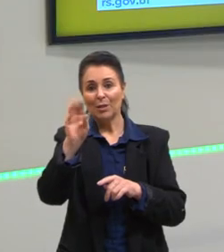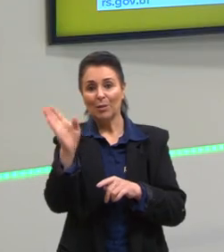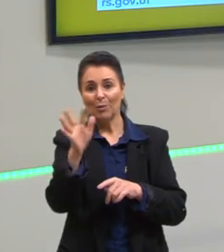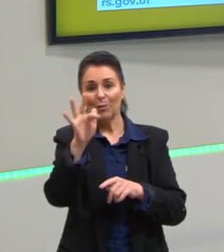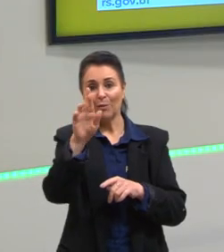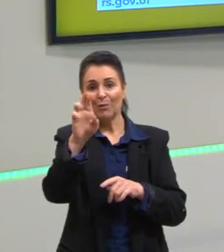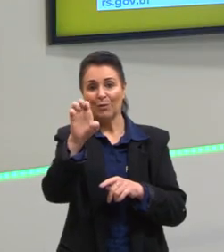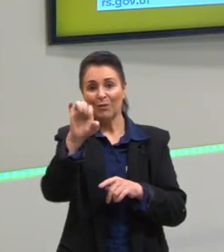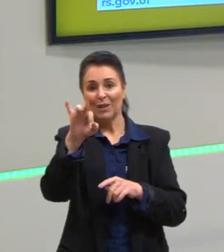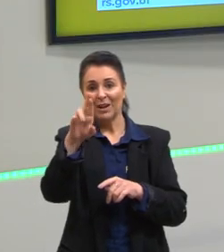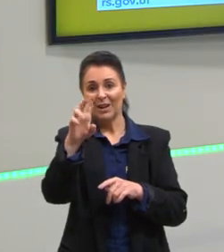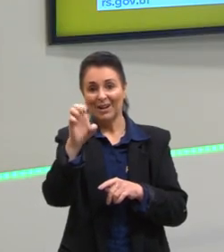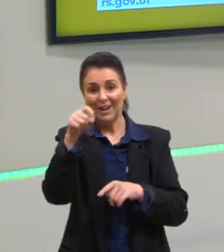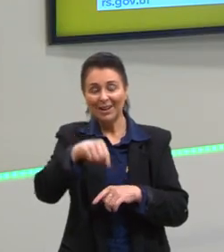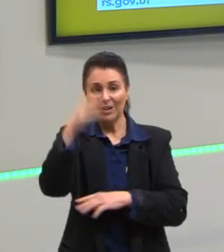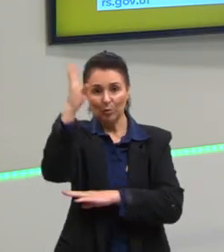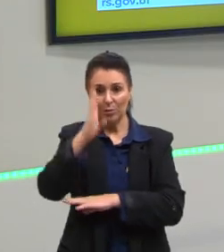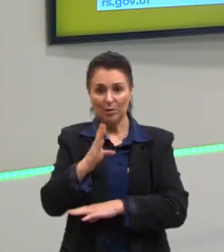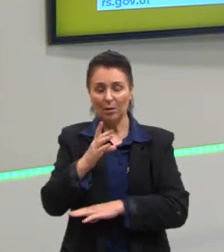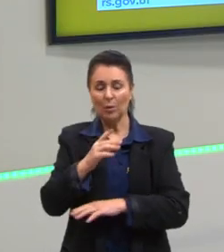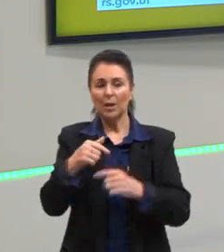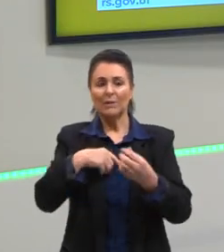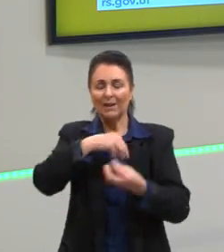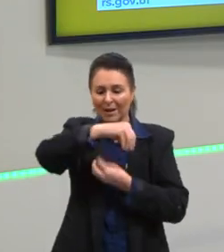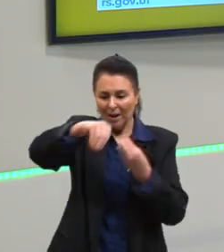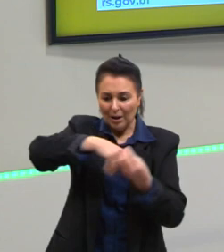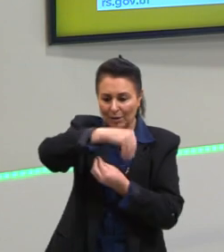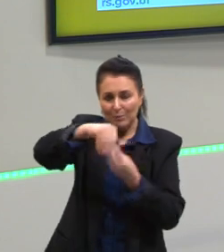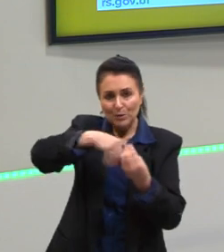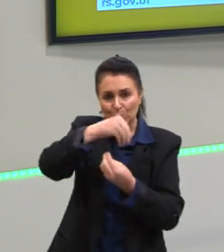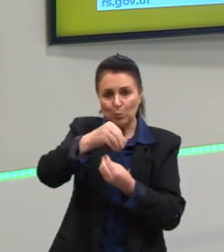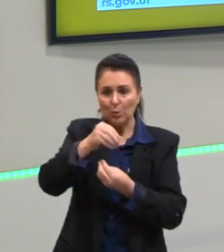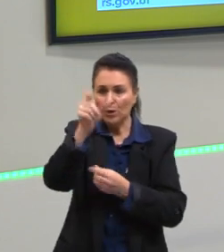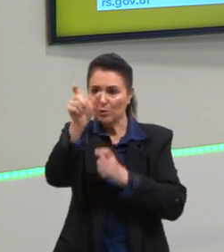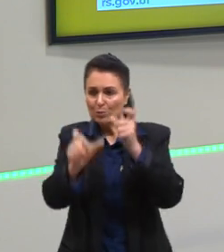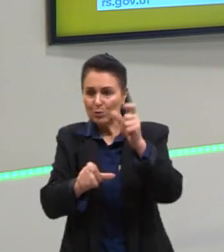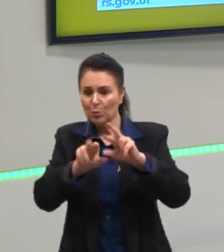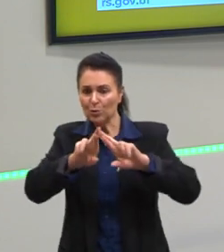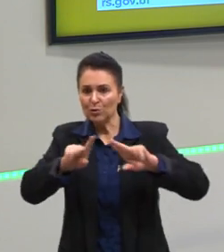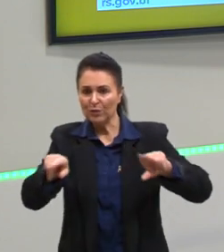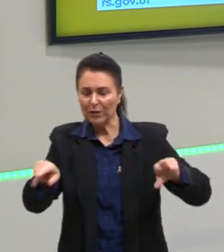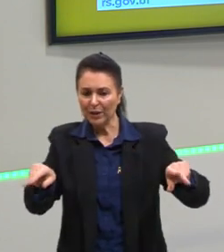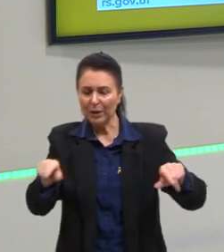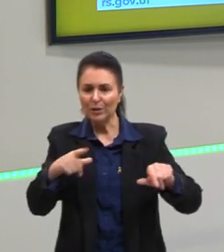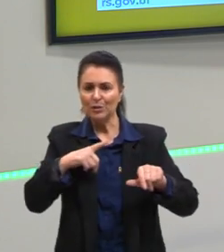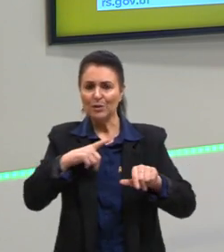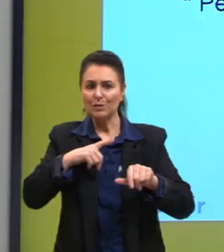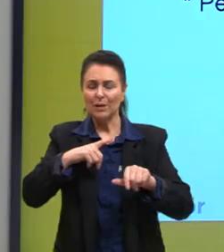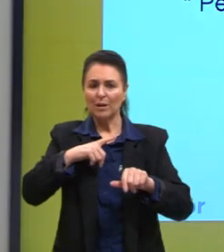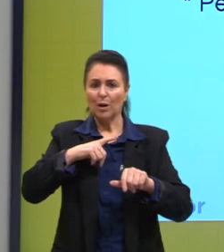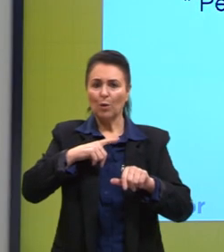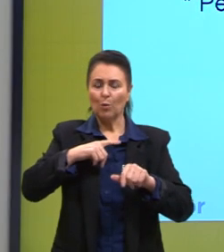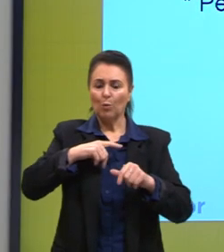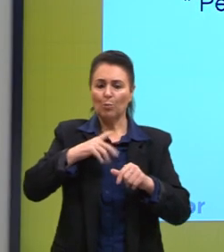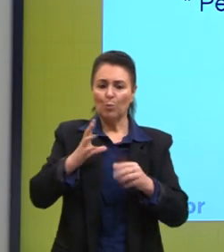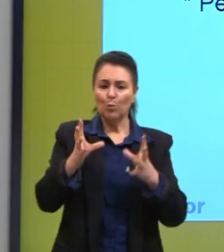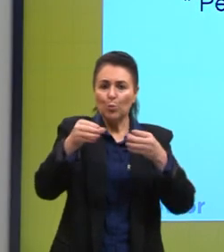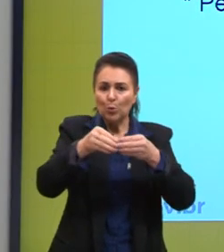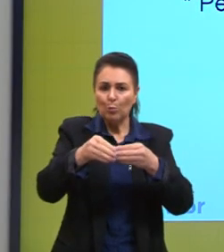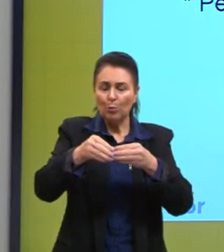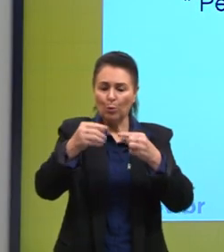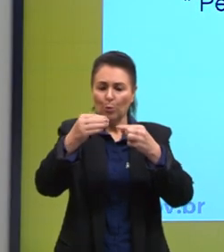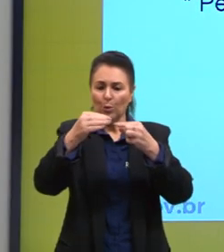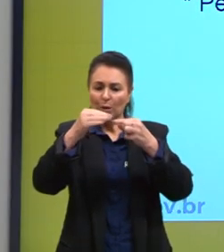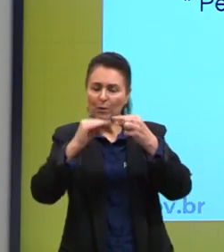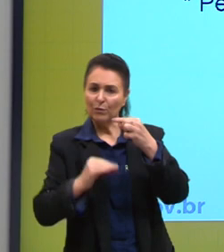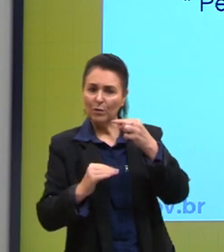miscigenação traria uma raça inferior. Nesse aspecto ele influencia o Gilberto Freire. E aí ele